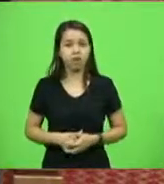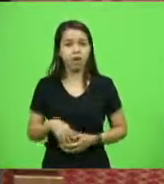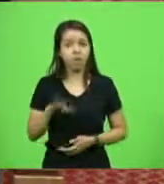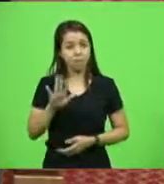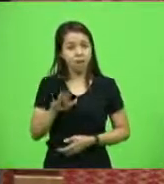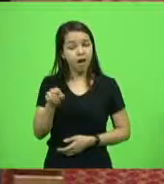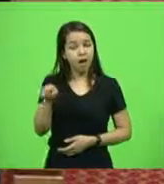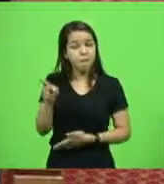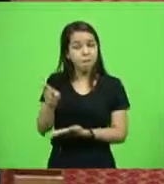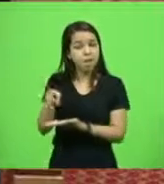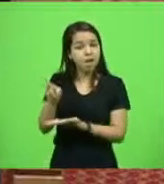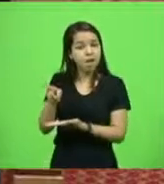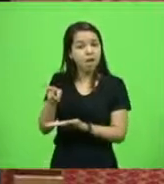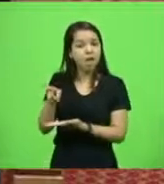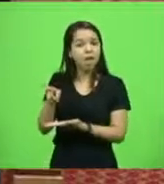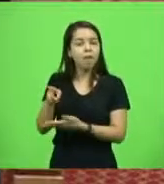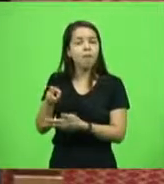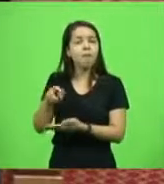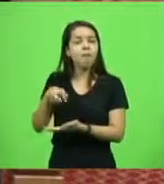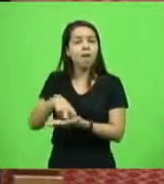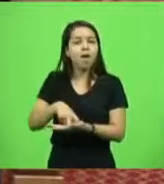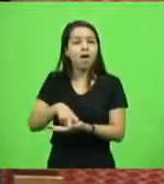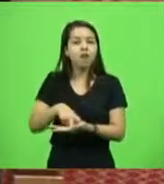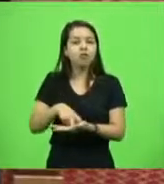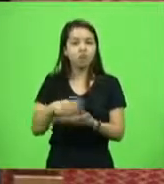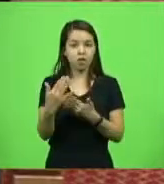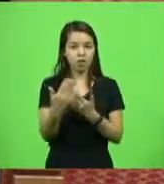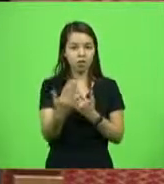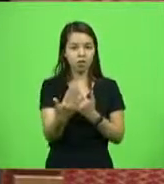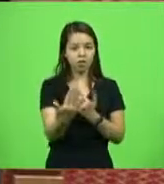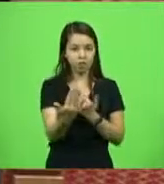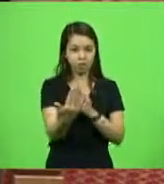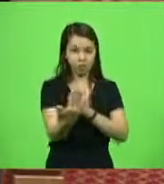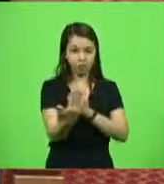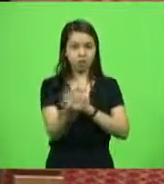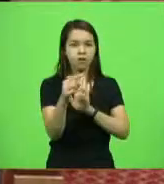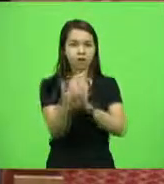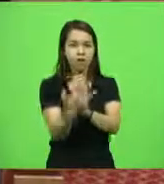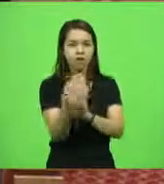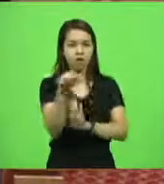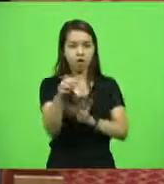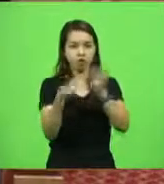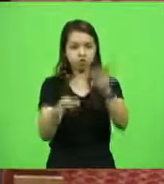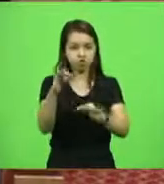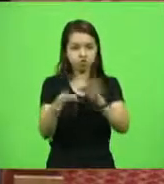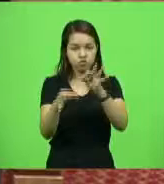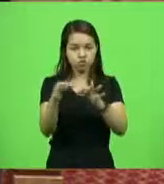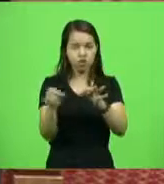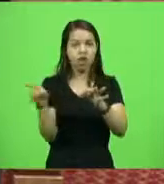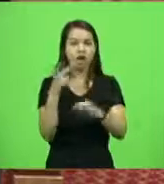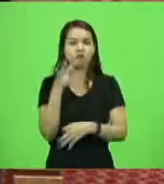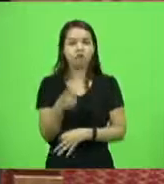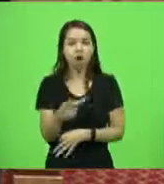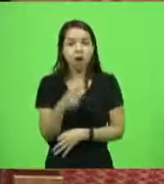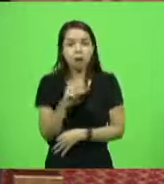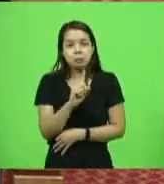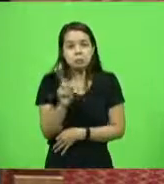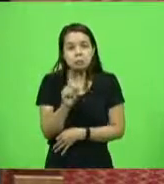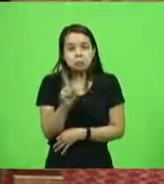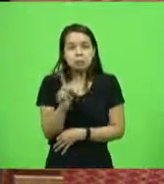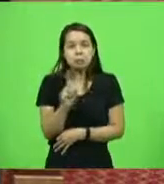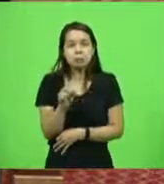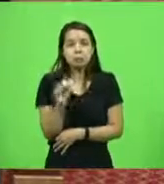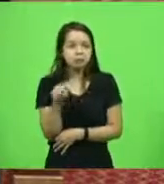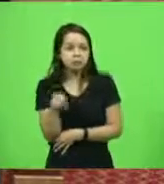está na frente do juiz, ele diz não, sim senhor, não, é um coitadinho. Concede uma parte, deputado.